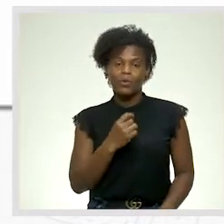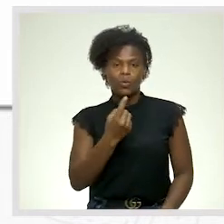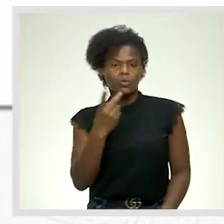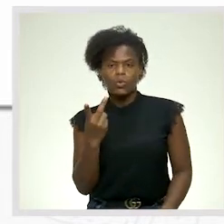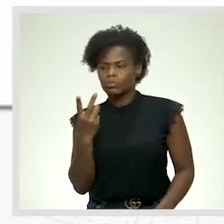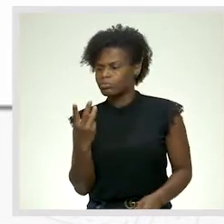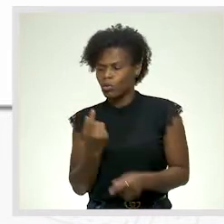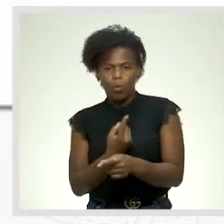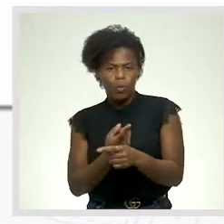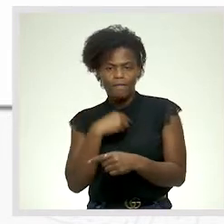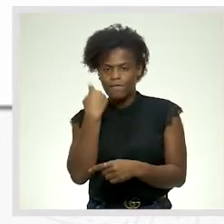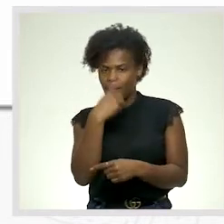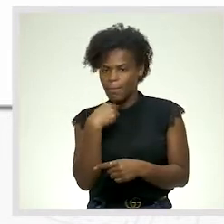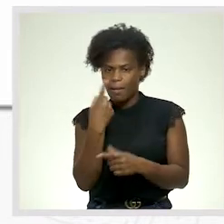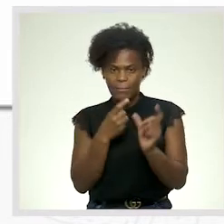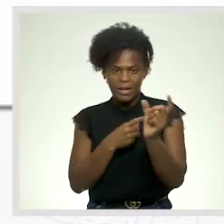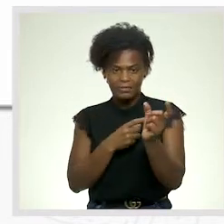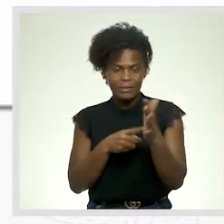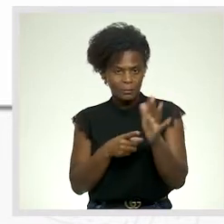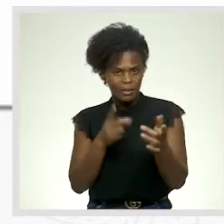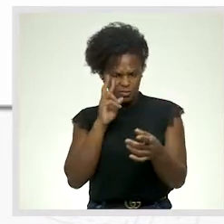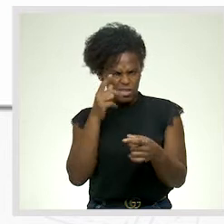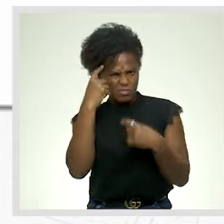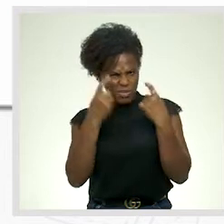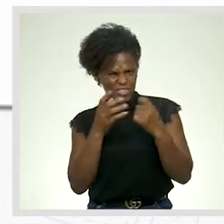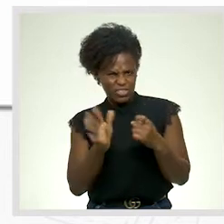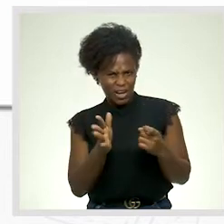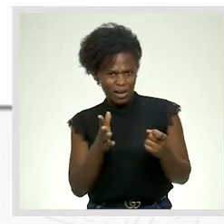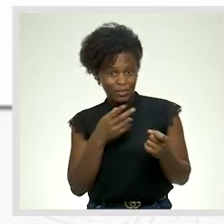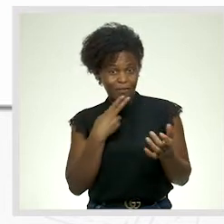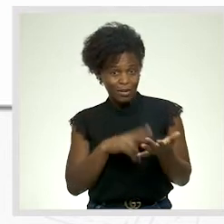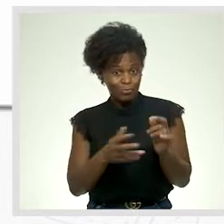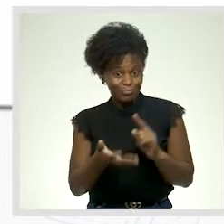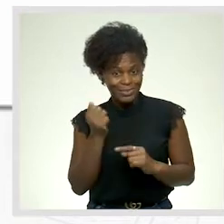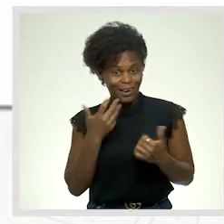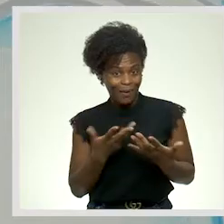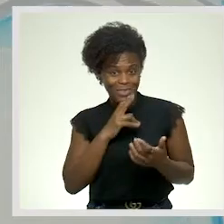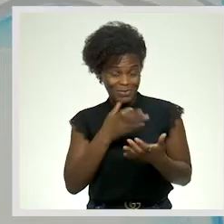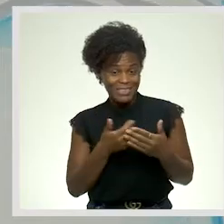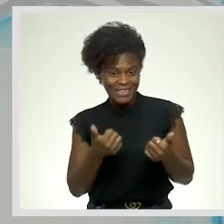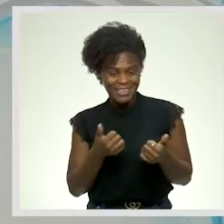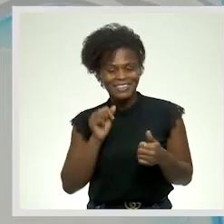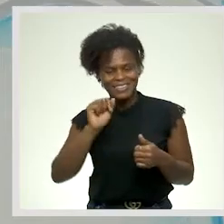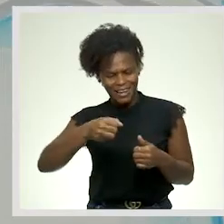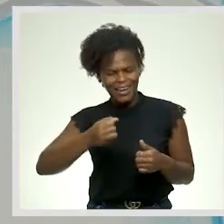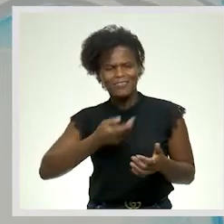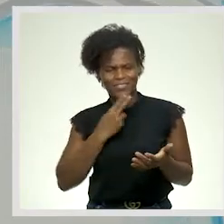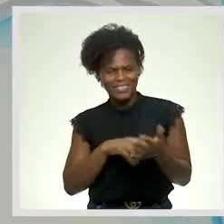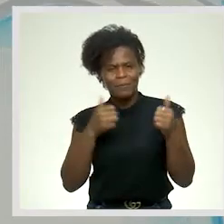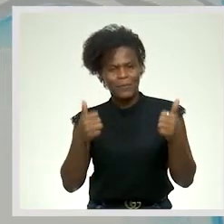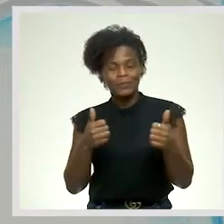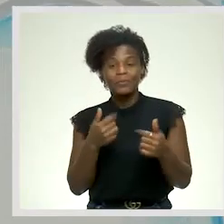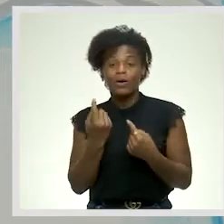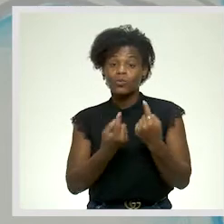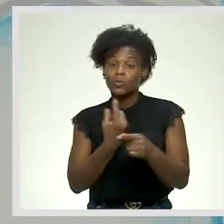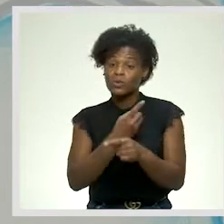aspectos verbais. Será que você já pensou e vai acertar desta vez? Justamente! Alguns aspectos